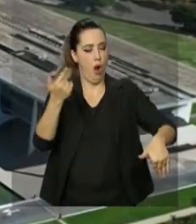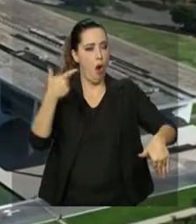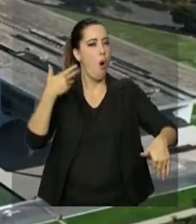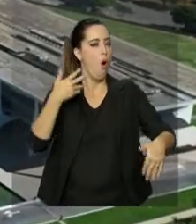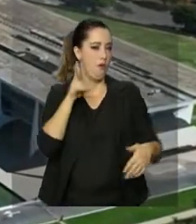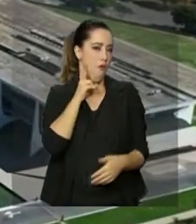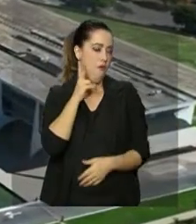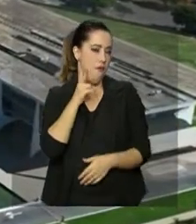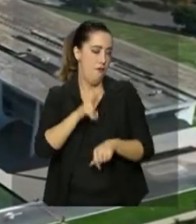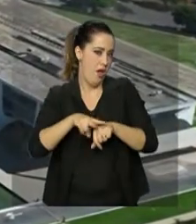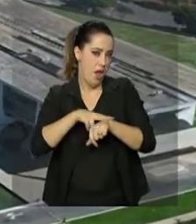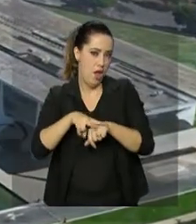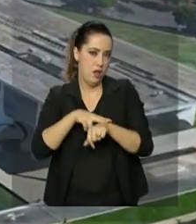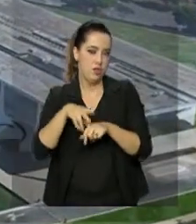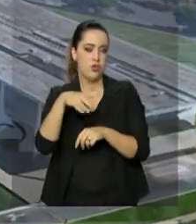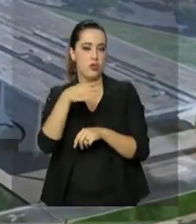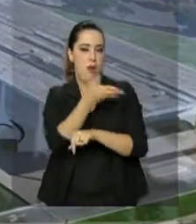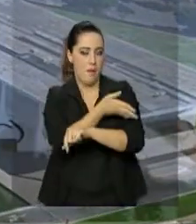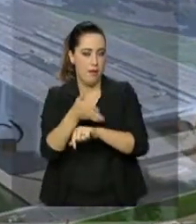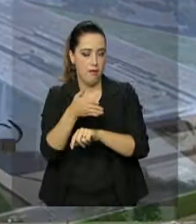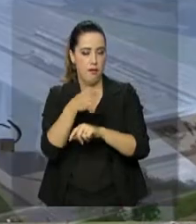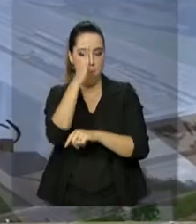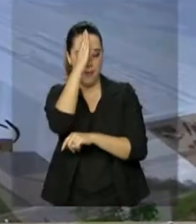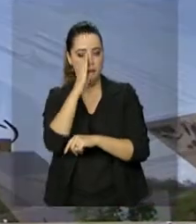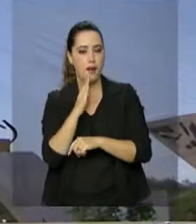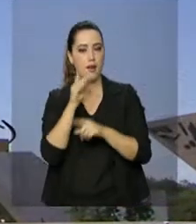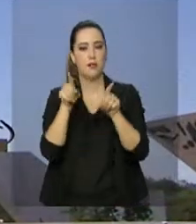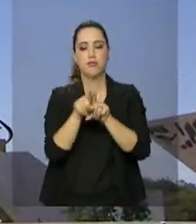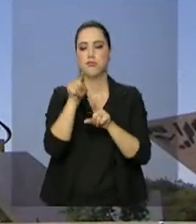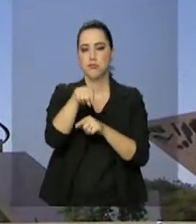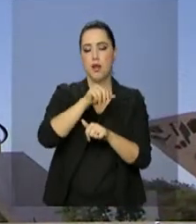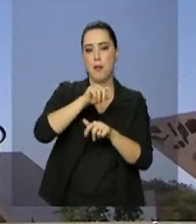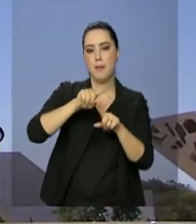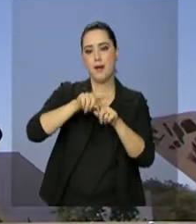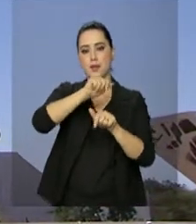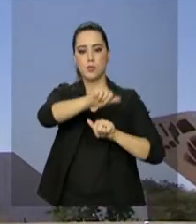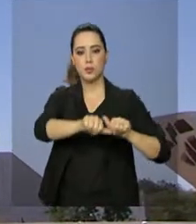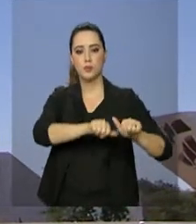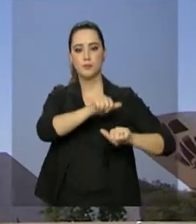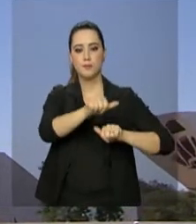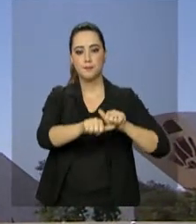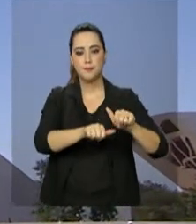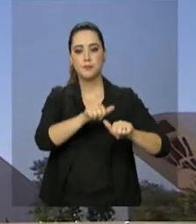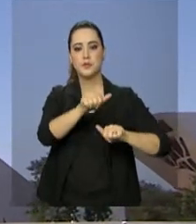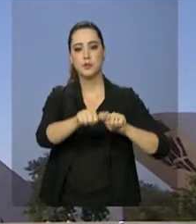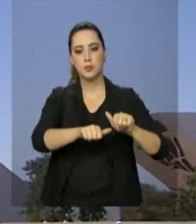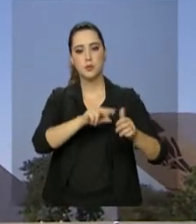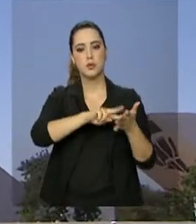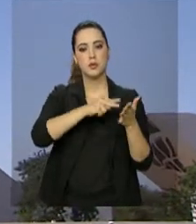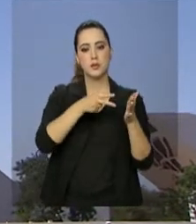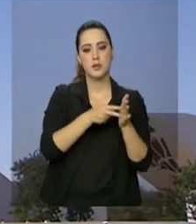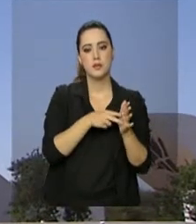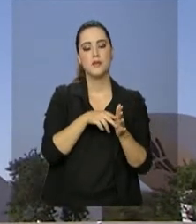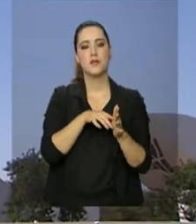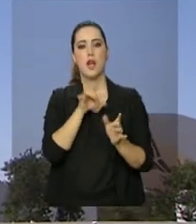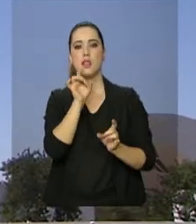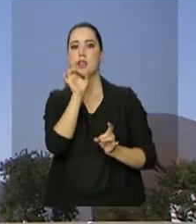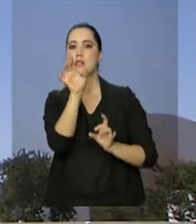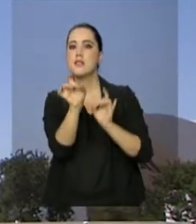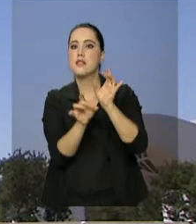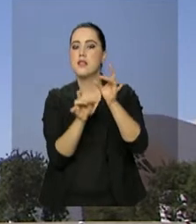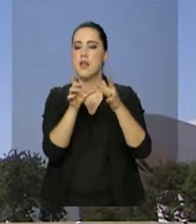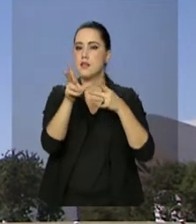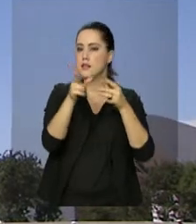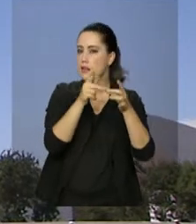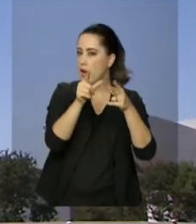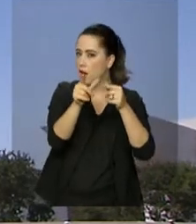ressignificada neste período e foi ganhando, no decorrer do século XX, cada vez mais estrelas, já que as 27